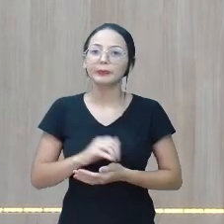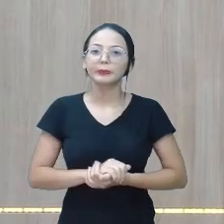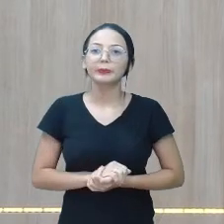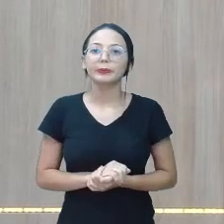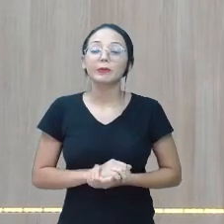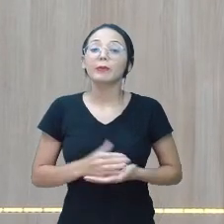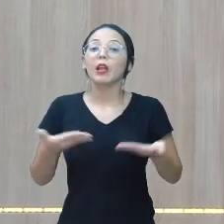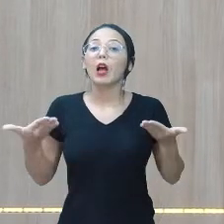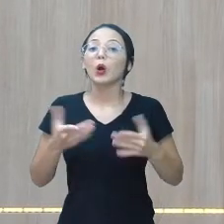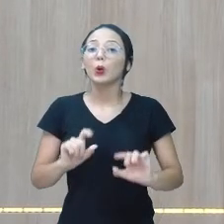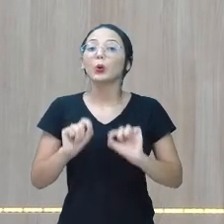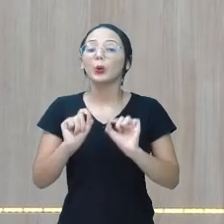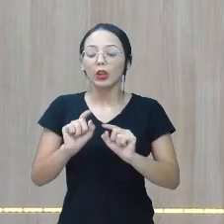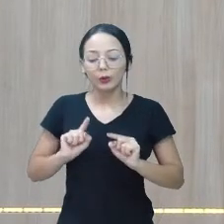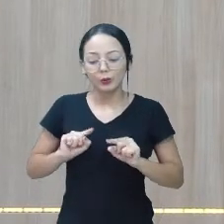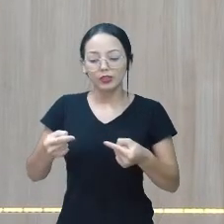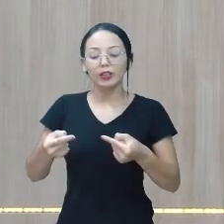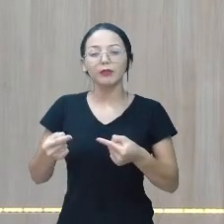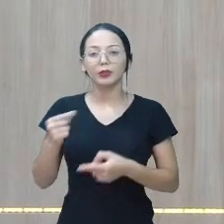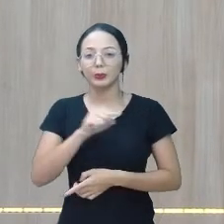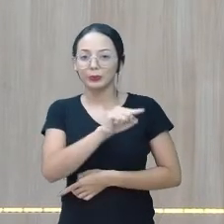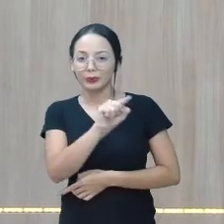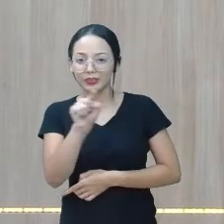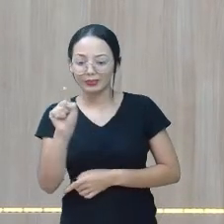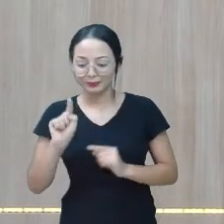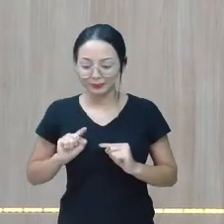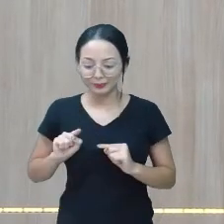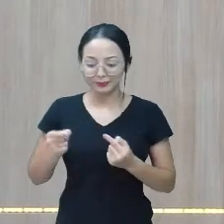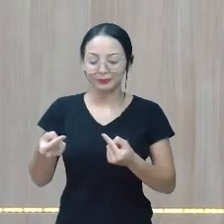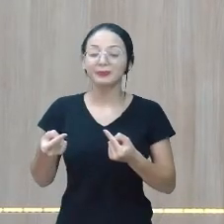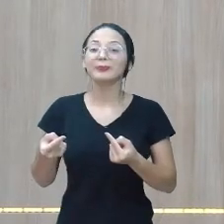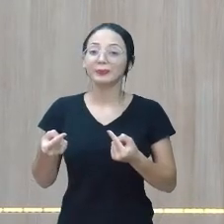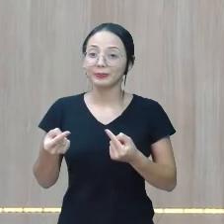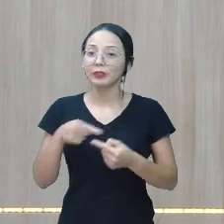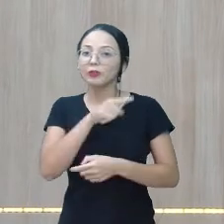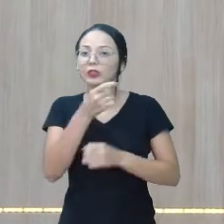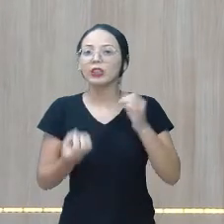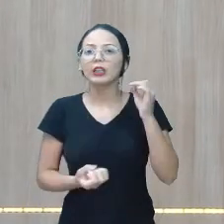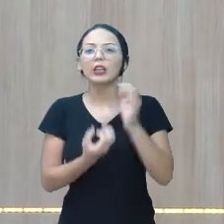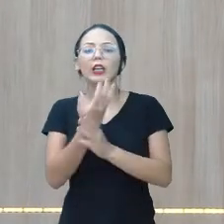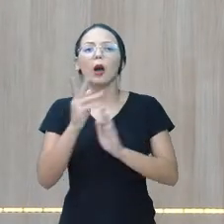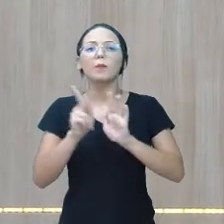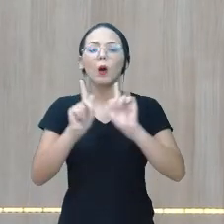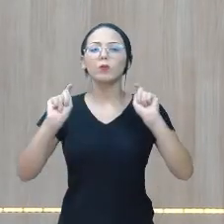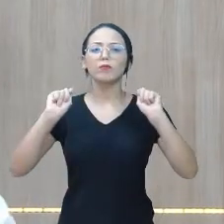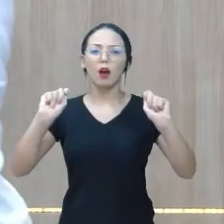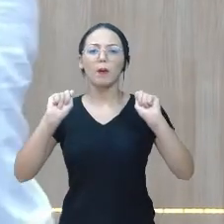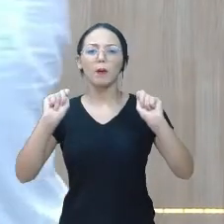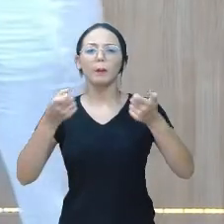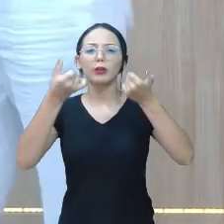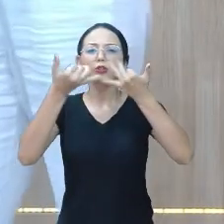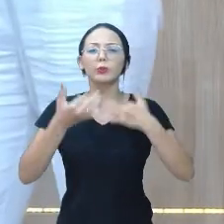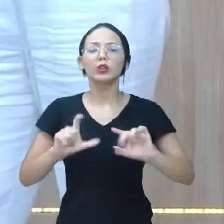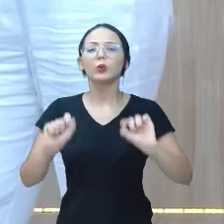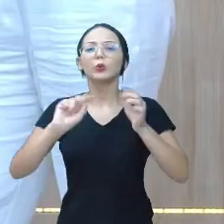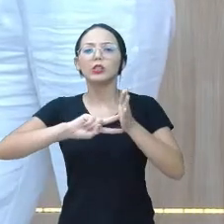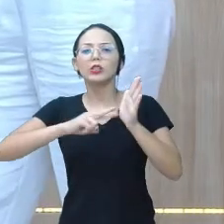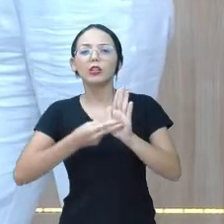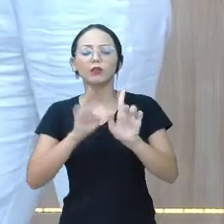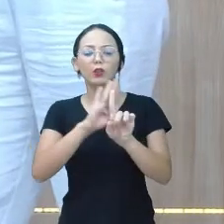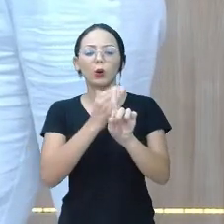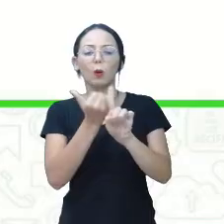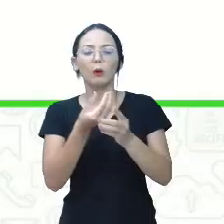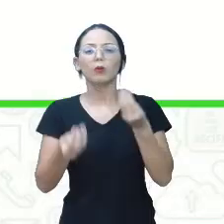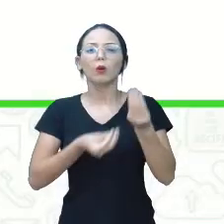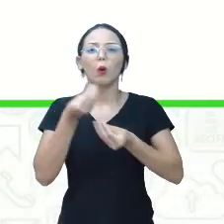Agora eu tenho um desafio para você. Elabore um cartaz explicando o que é o bullying e como prevenir